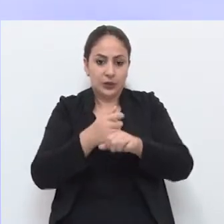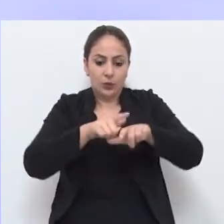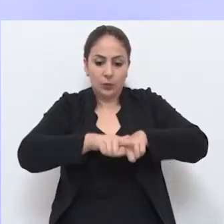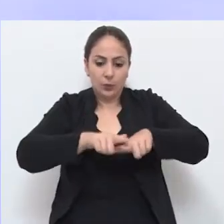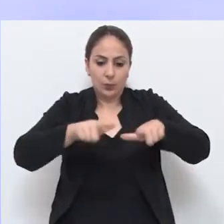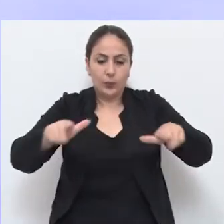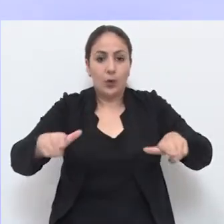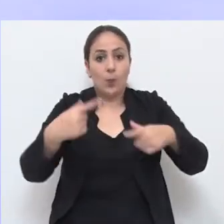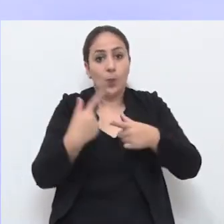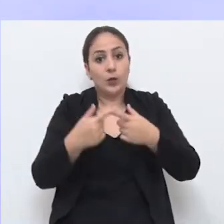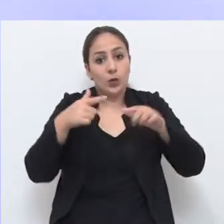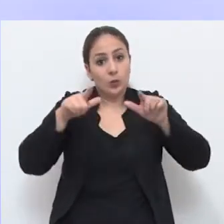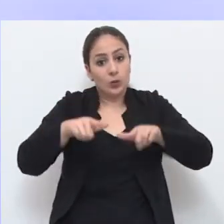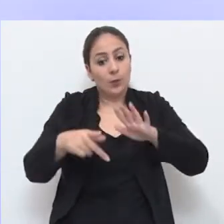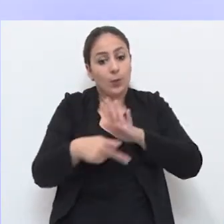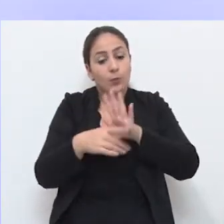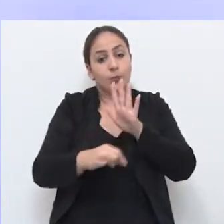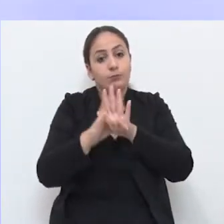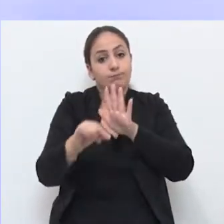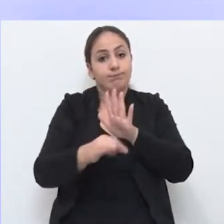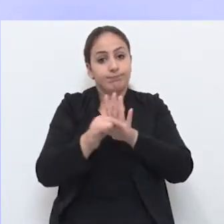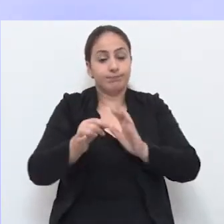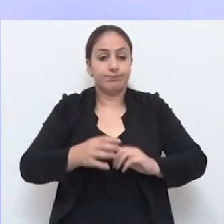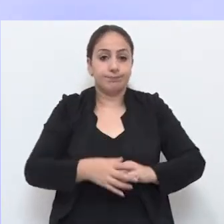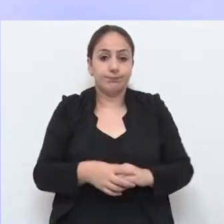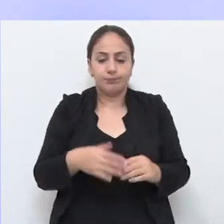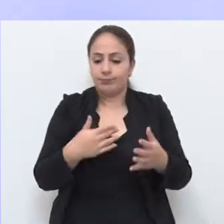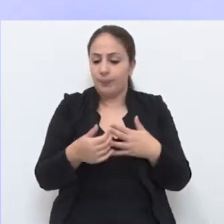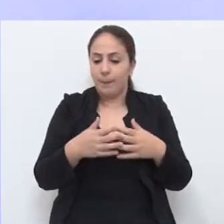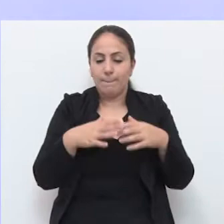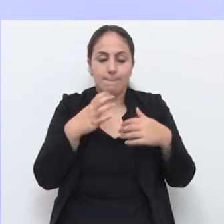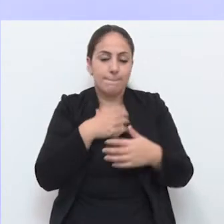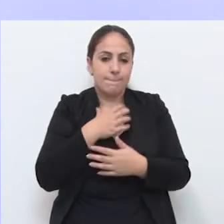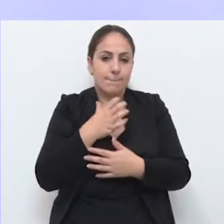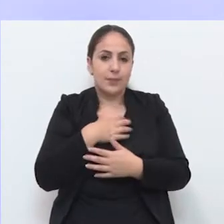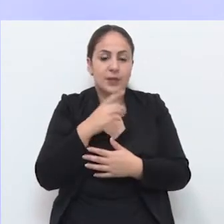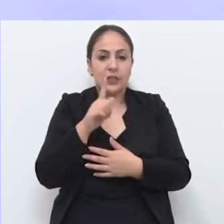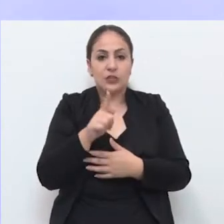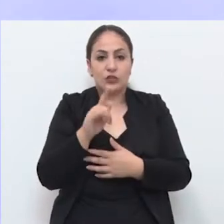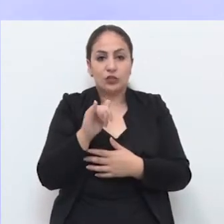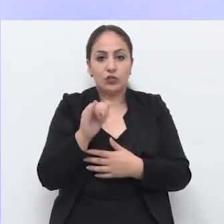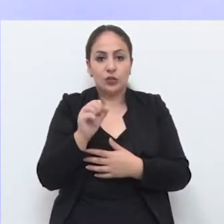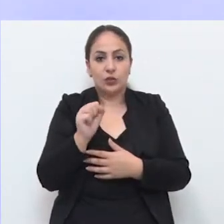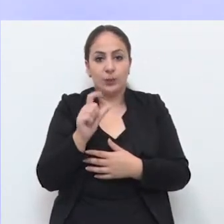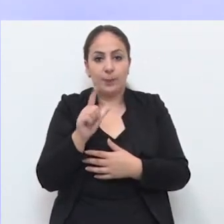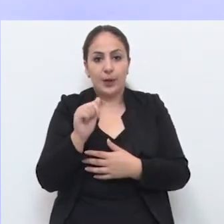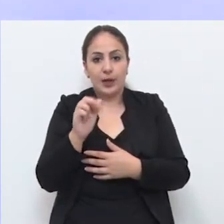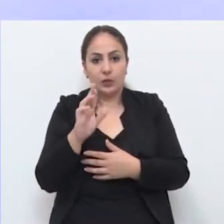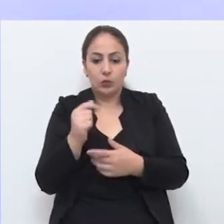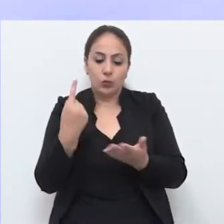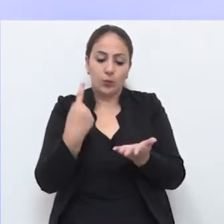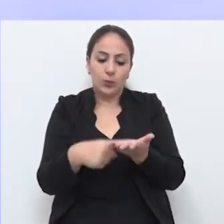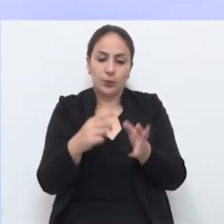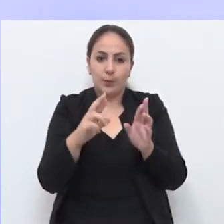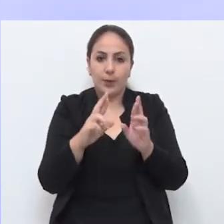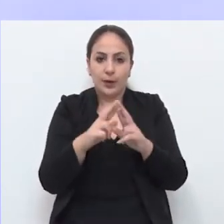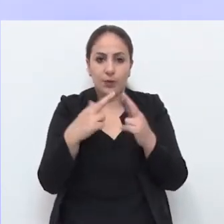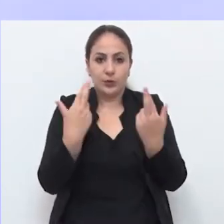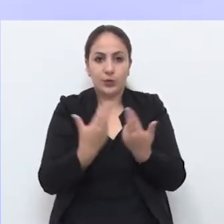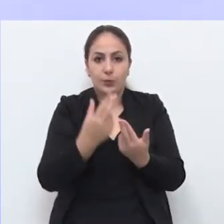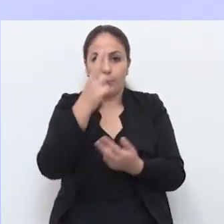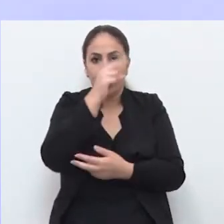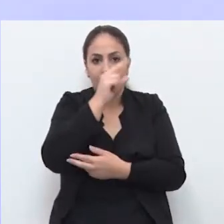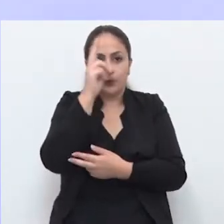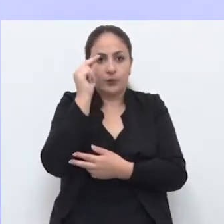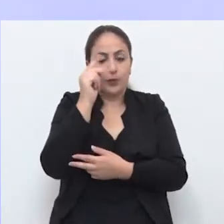quadra, já que o espaço foi cedido por licitação. De qualquer forma, Gilberto Belaver se comprometeu em marcar